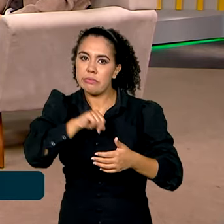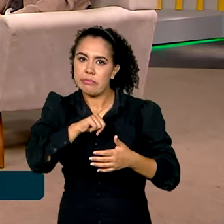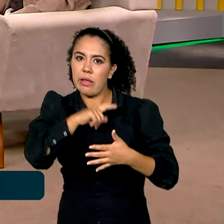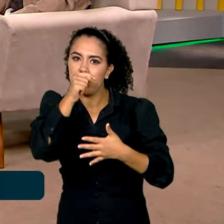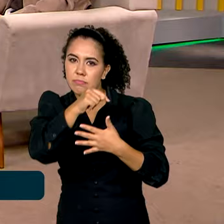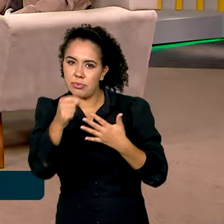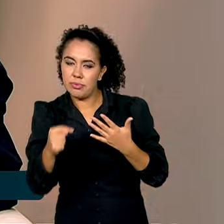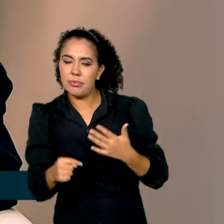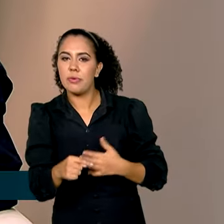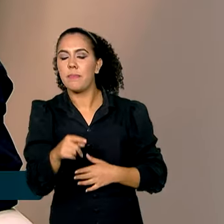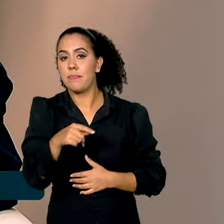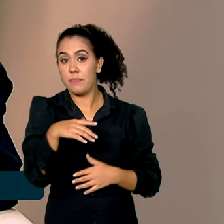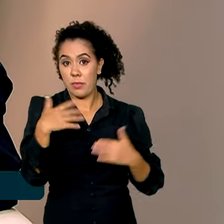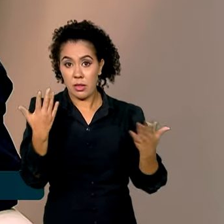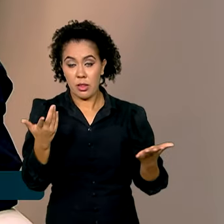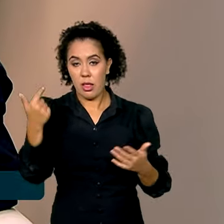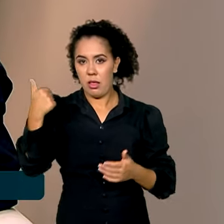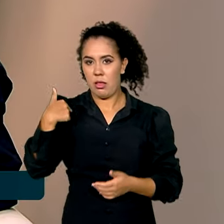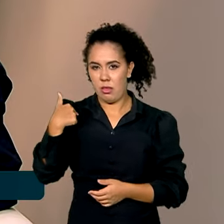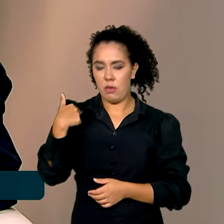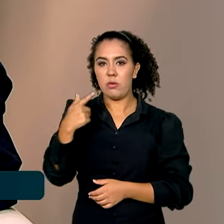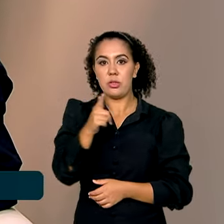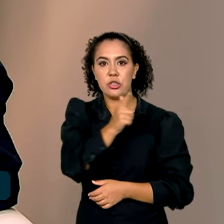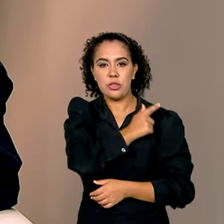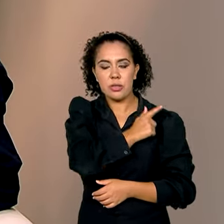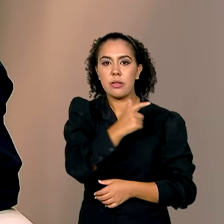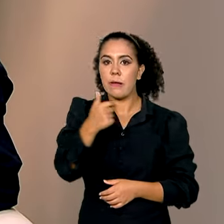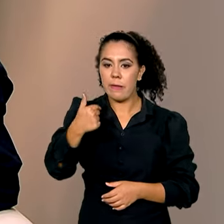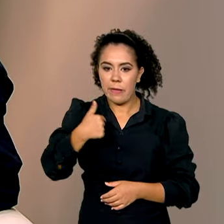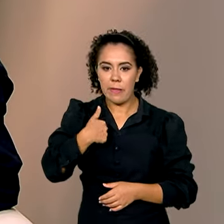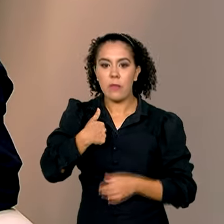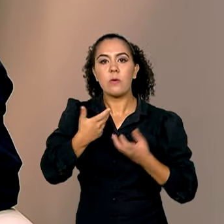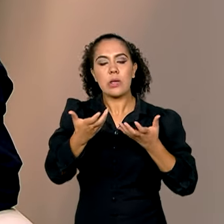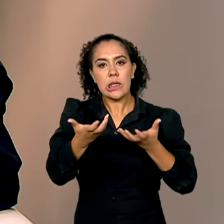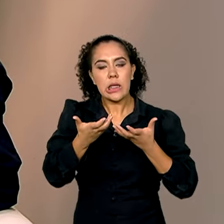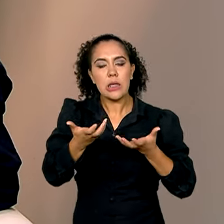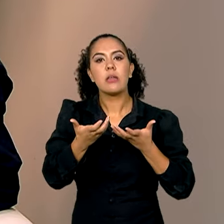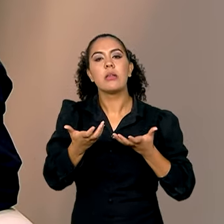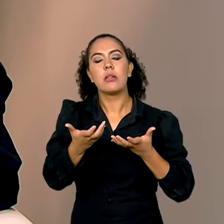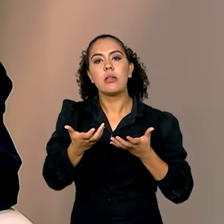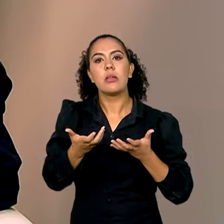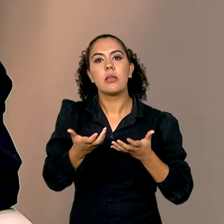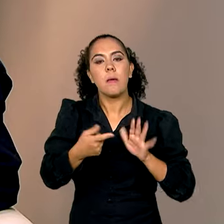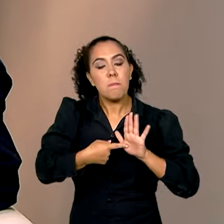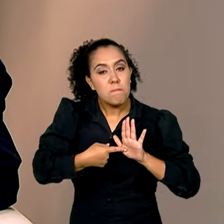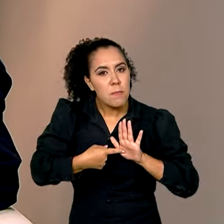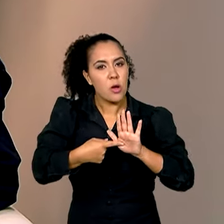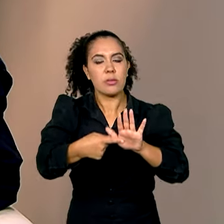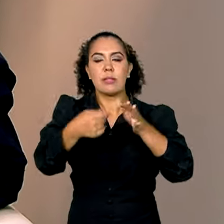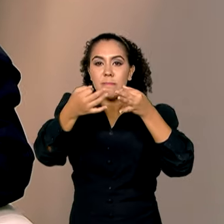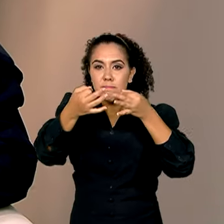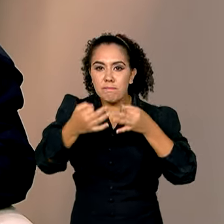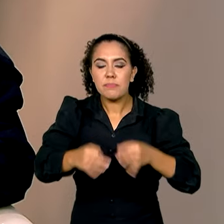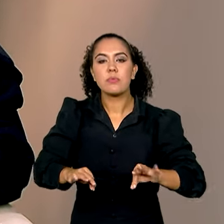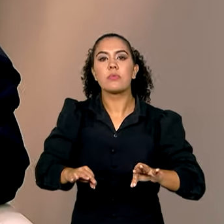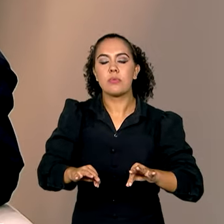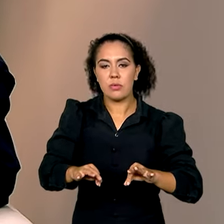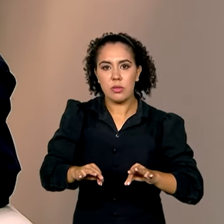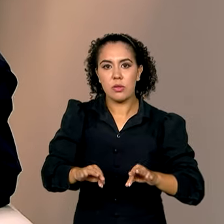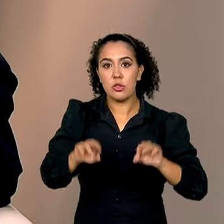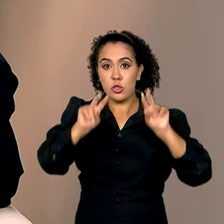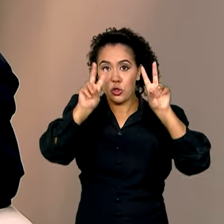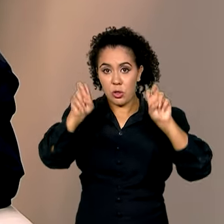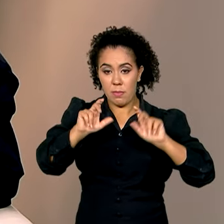Desde que cheguei à gestão, eu fiz questão de marcar muito fortemente o retorno da